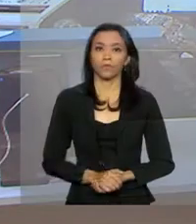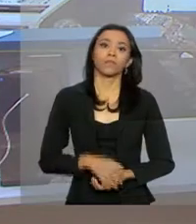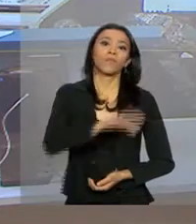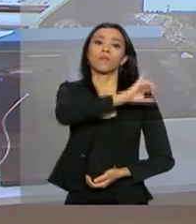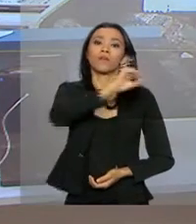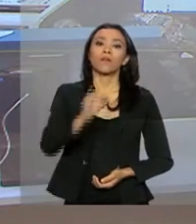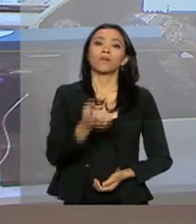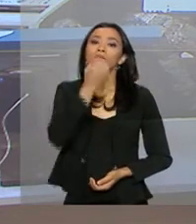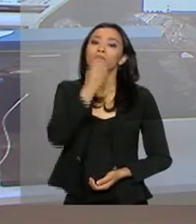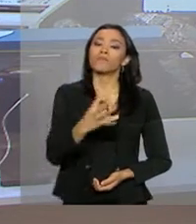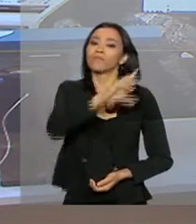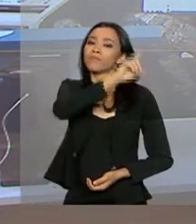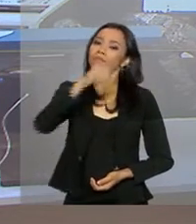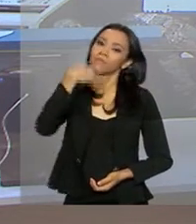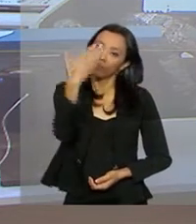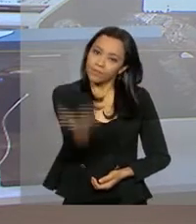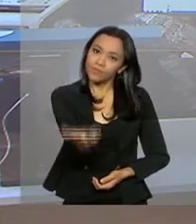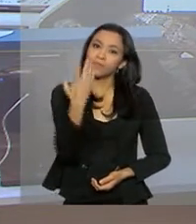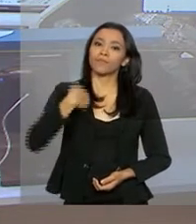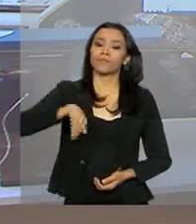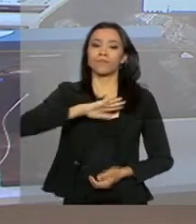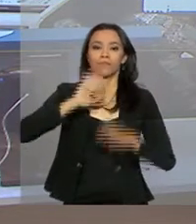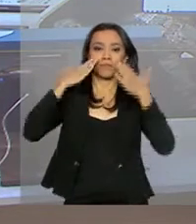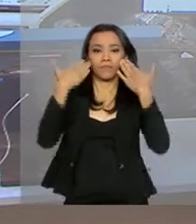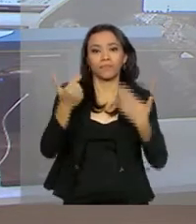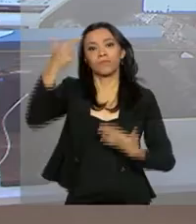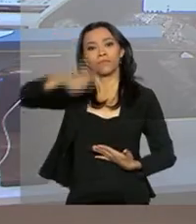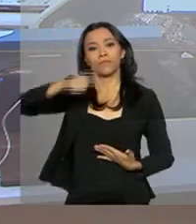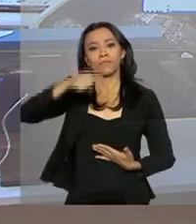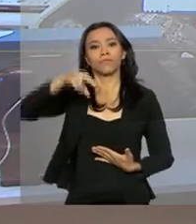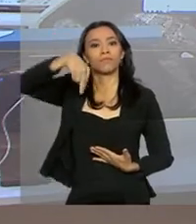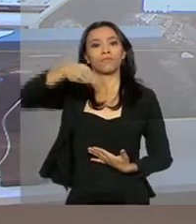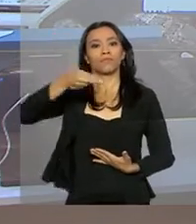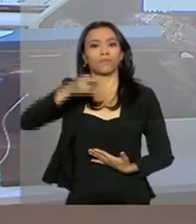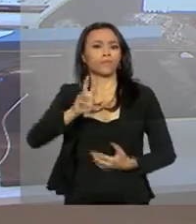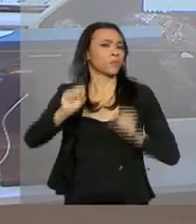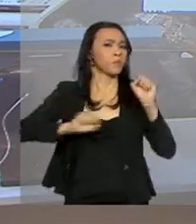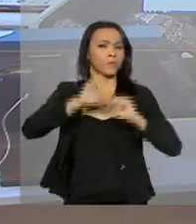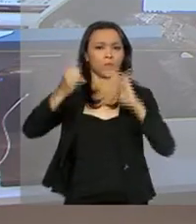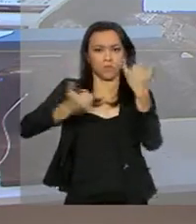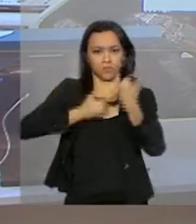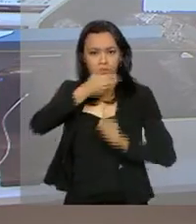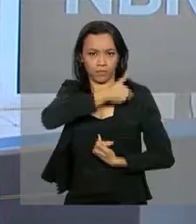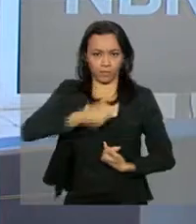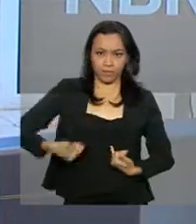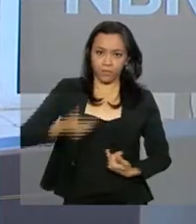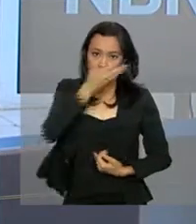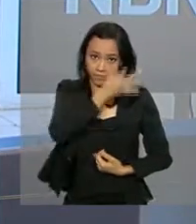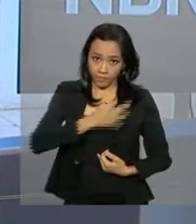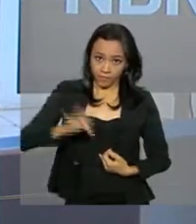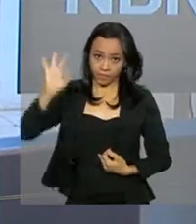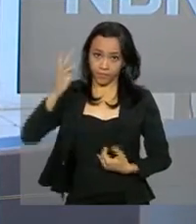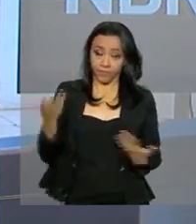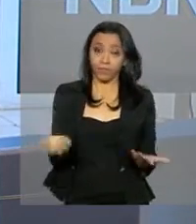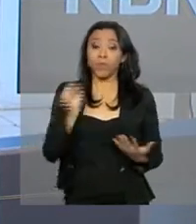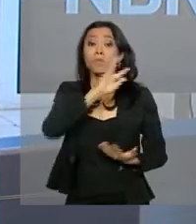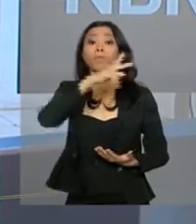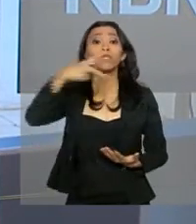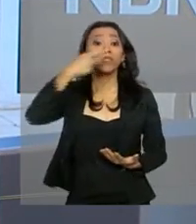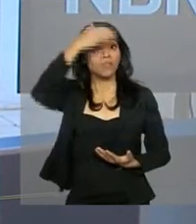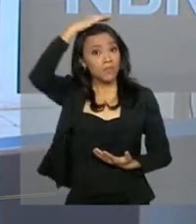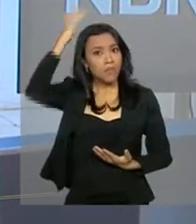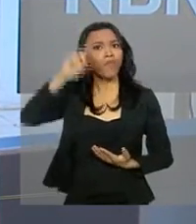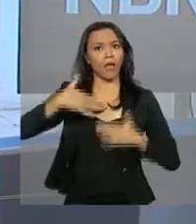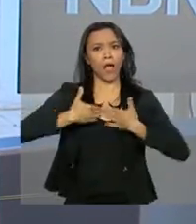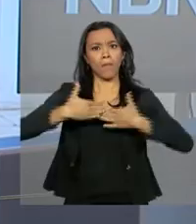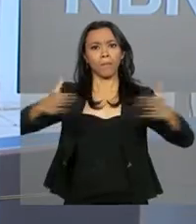Olá, um bom dia para vocês. Estamos de volta com o repórter NBR e as notícias do governo federal. O presidente Michel Temer vai abrir